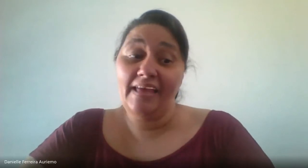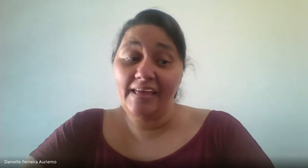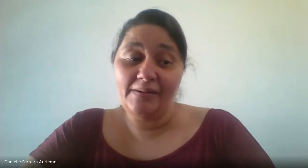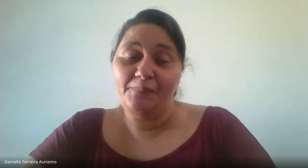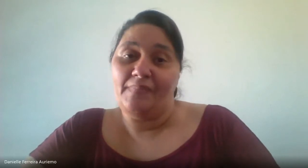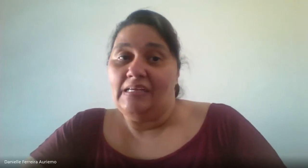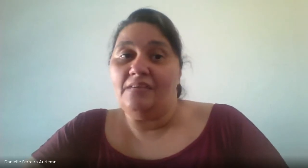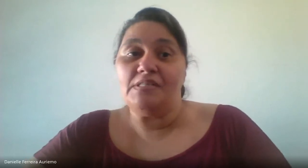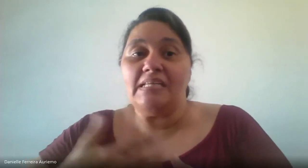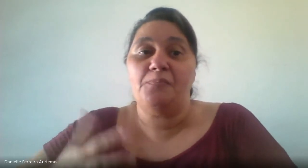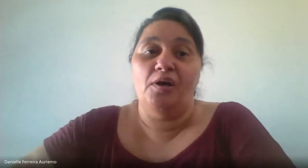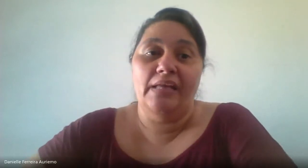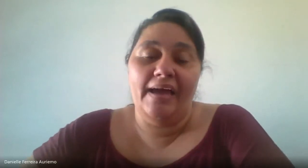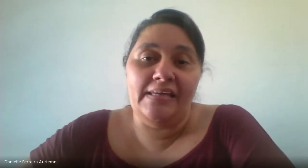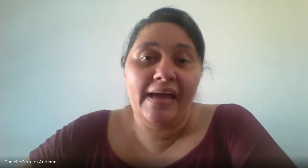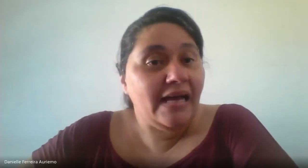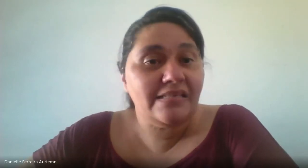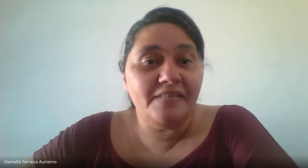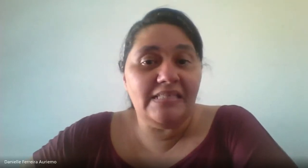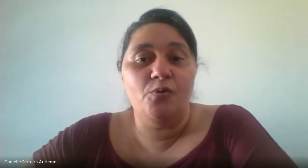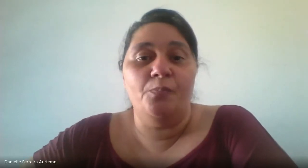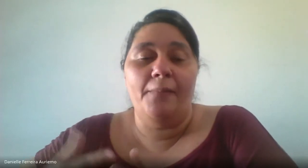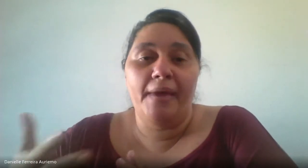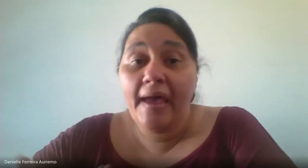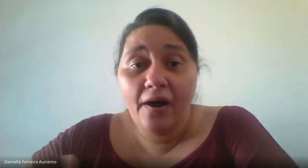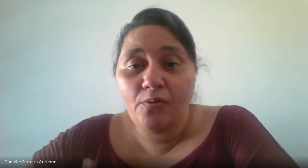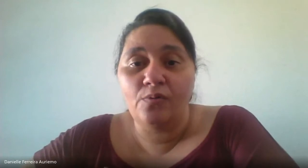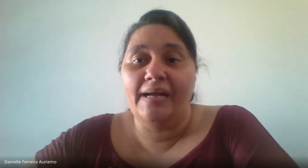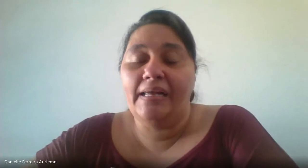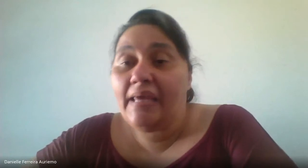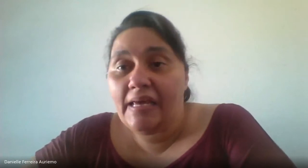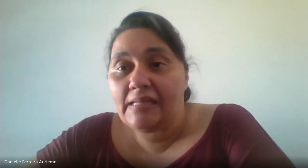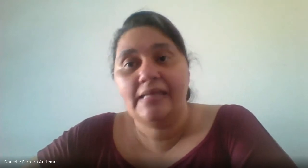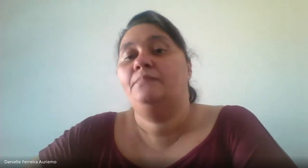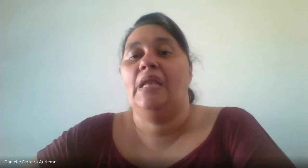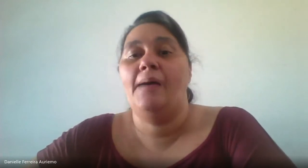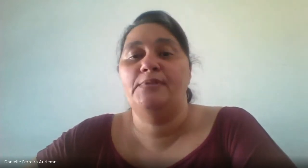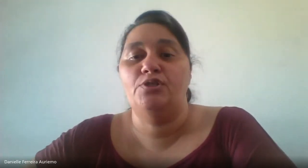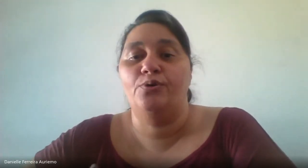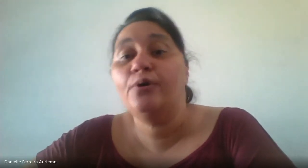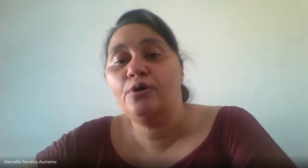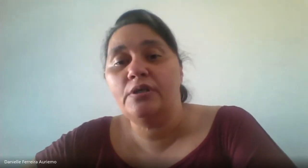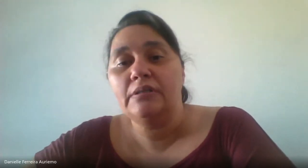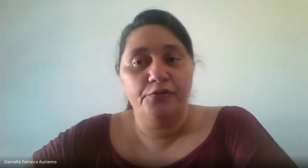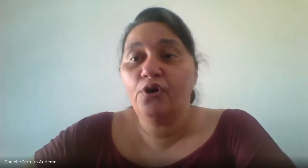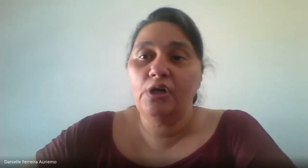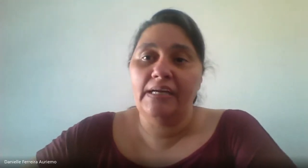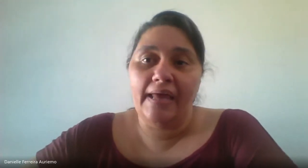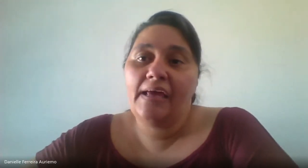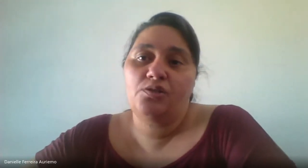brincadeira Que vocês podem aí em casa Fazer com papel, com caneta Lápis de cor